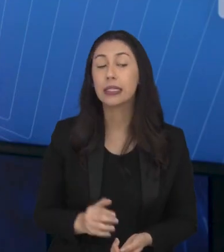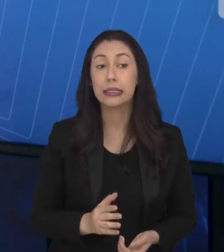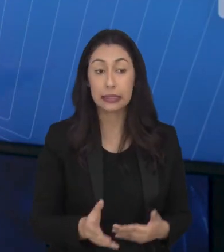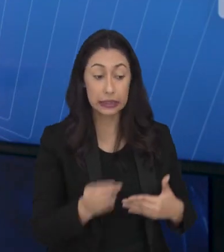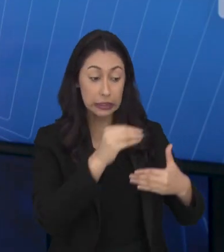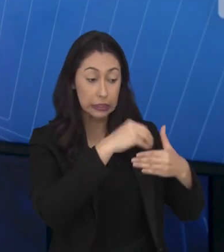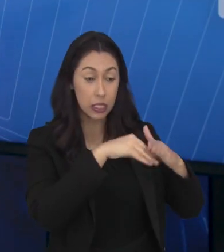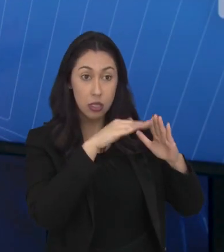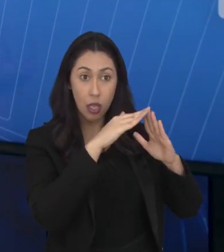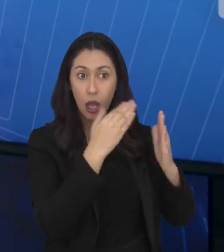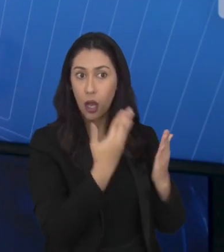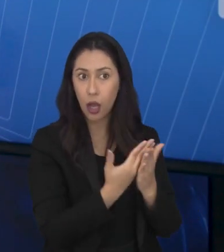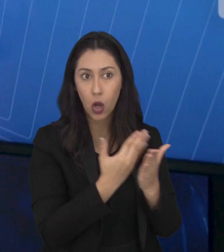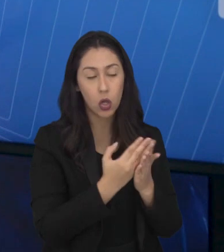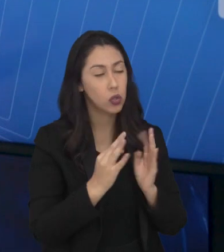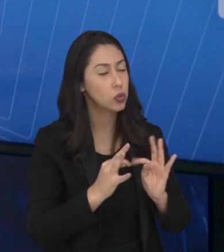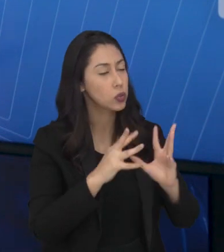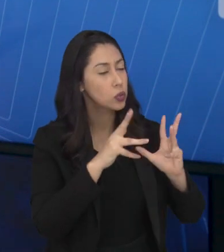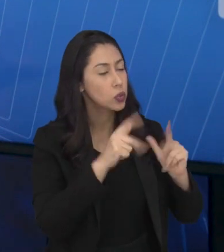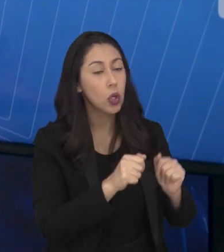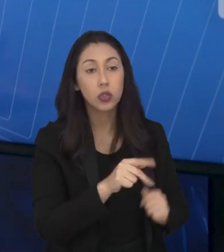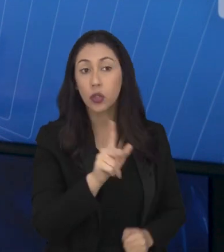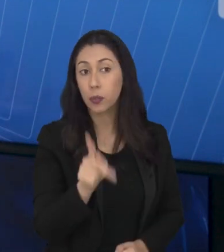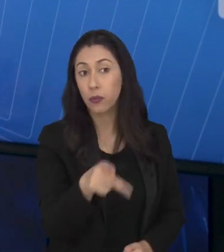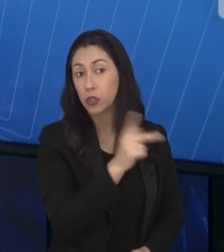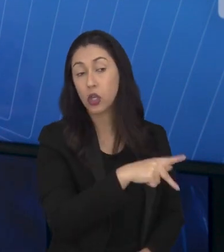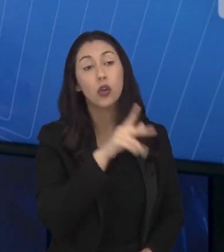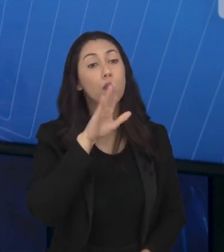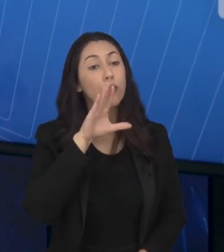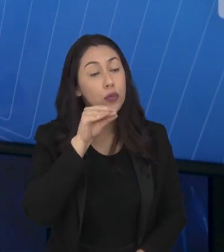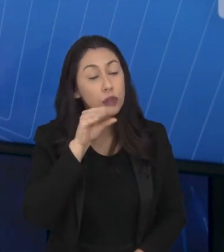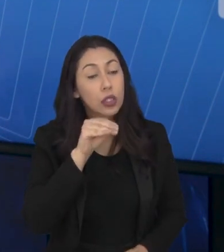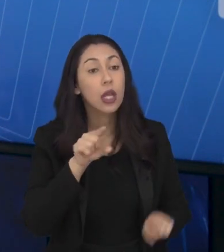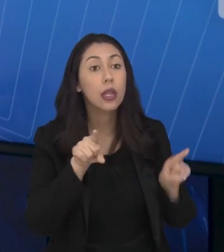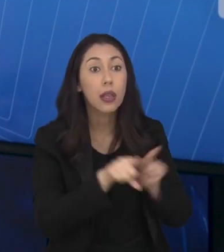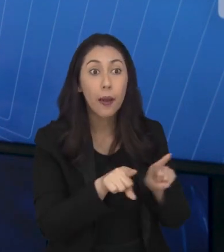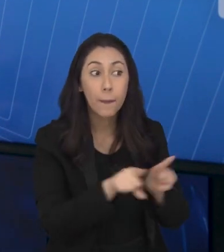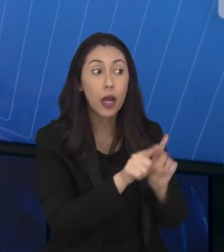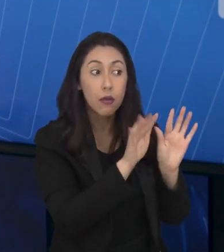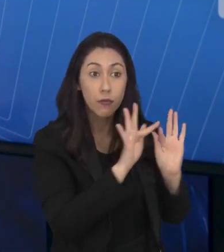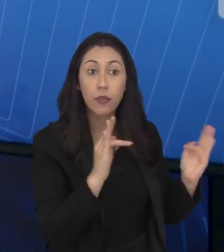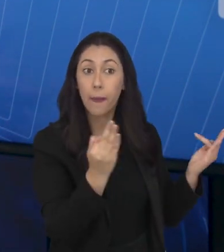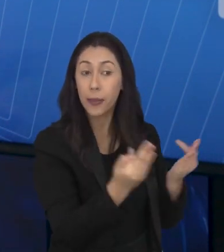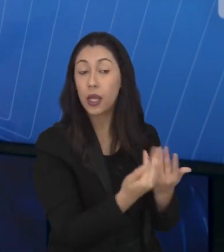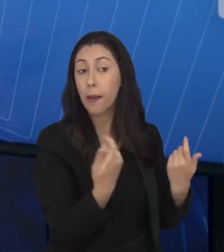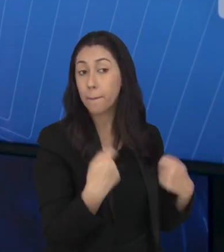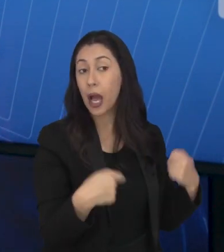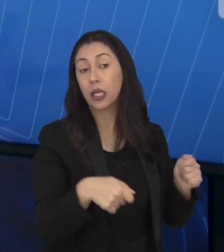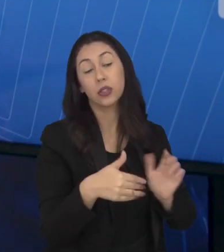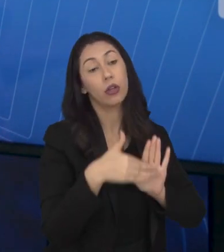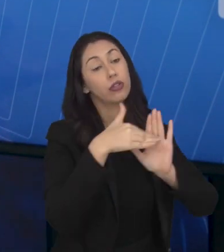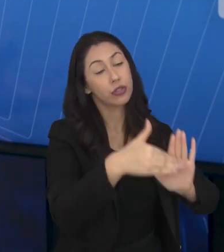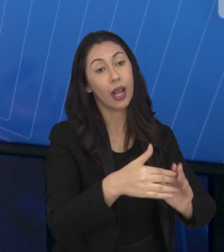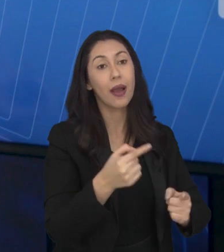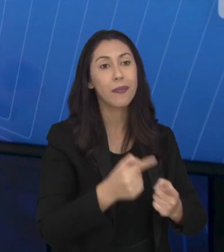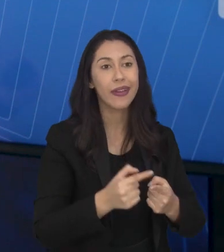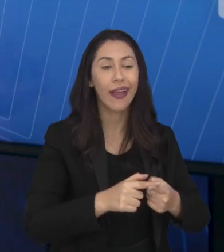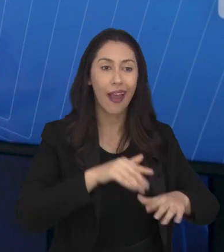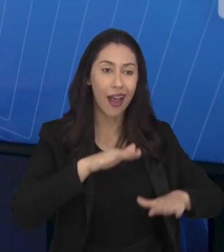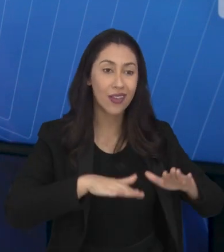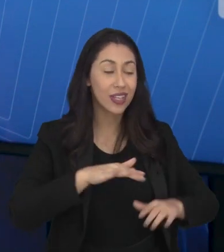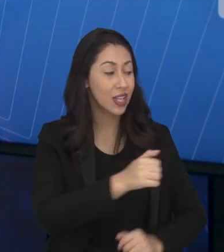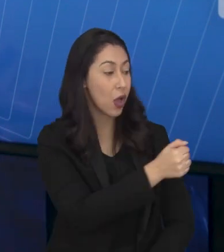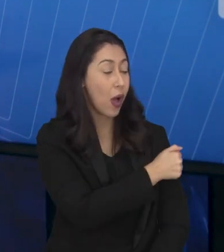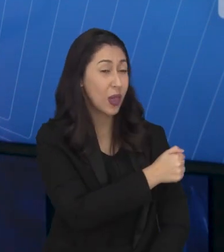escolar envolve todos os professores, funcionários e famílias, porque muitas das dificuldades de